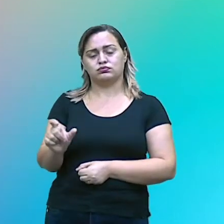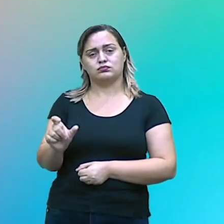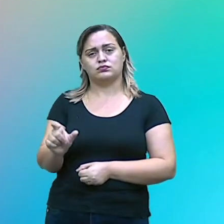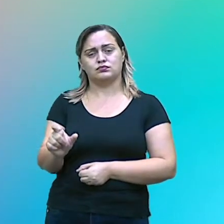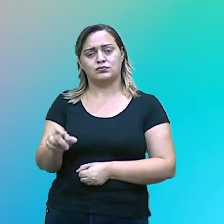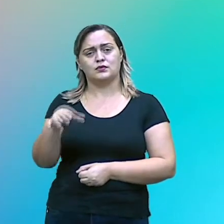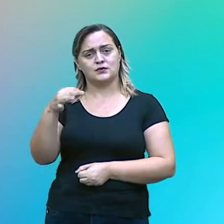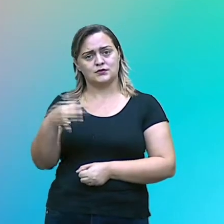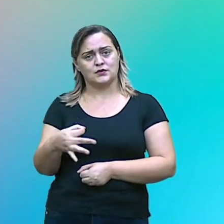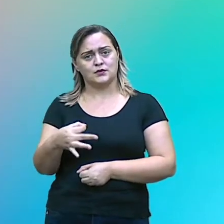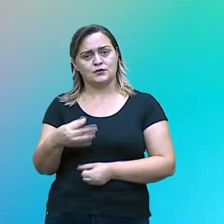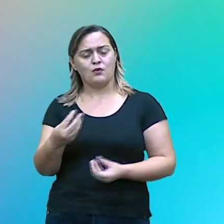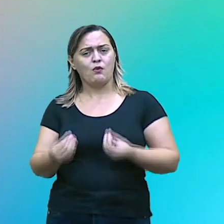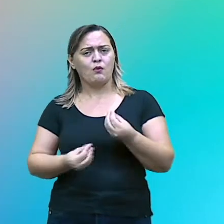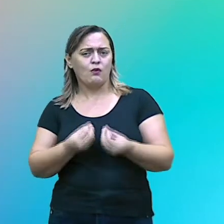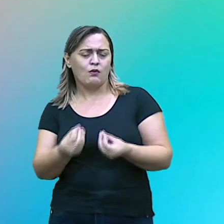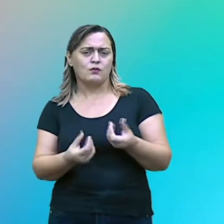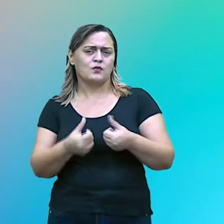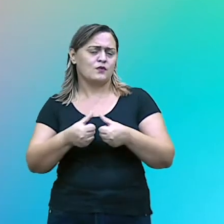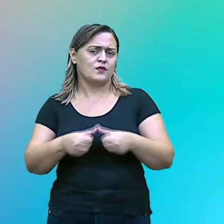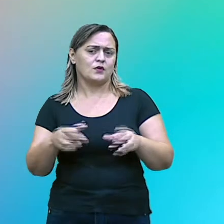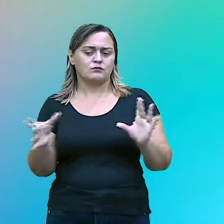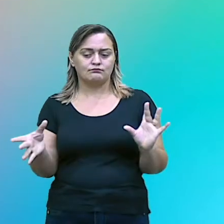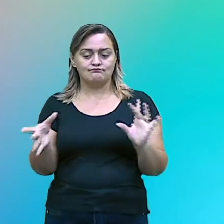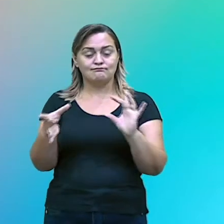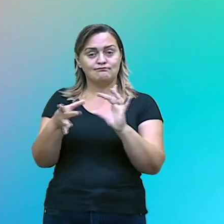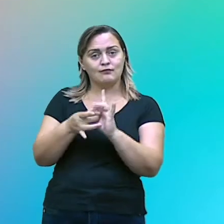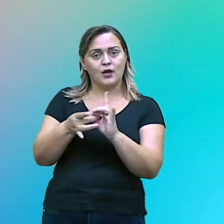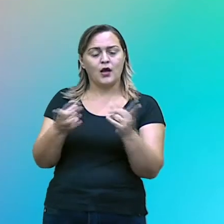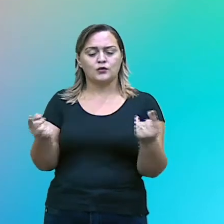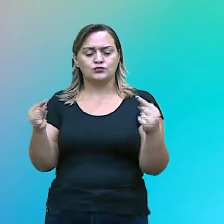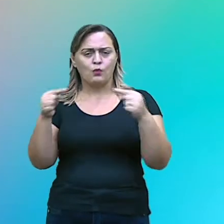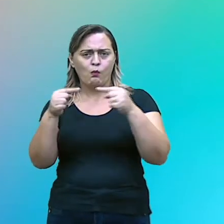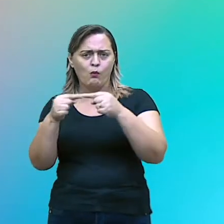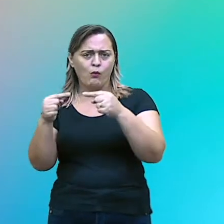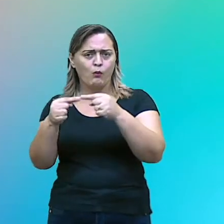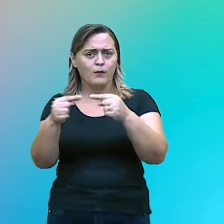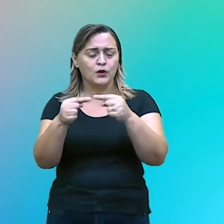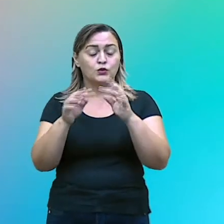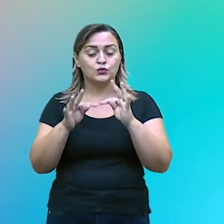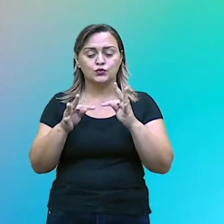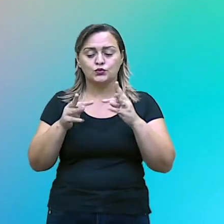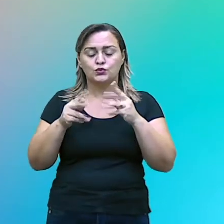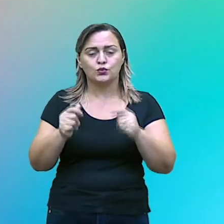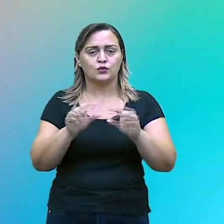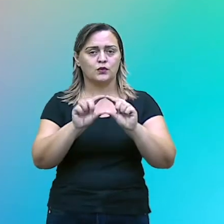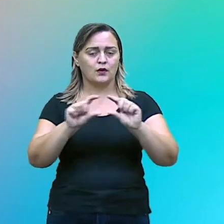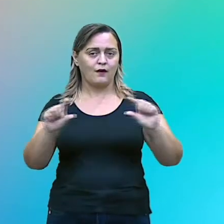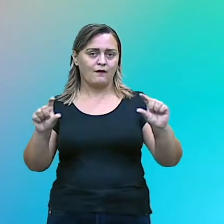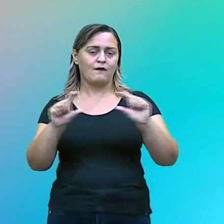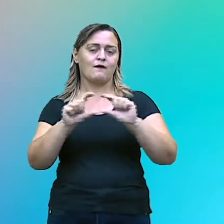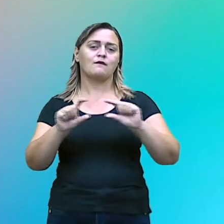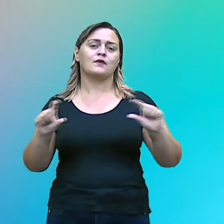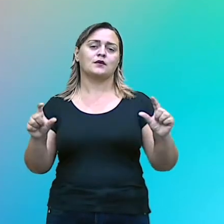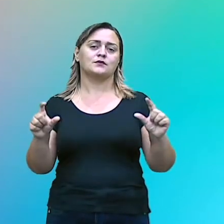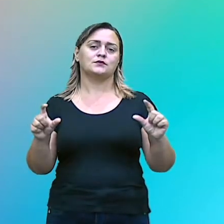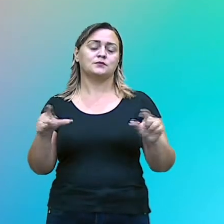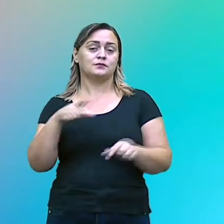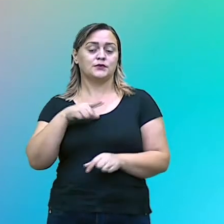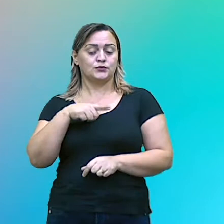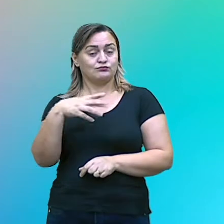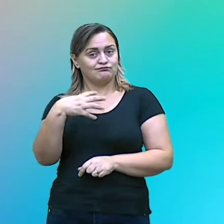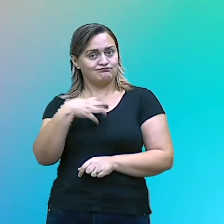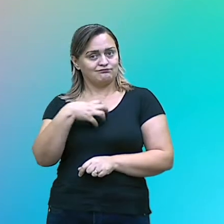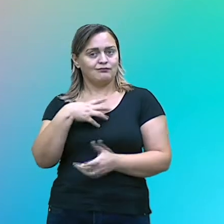lógica. Ou seja, né, as combinações possíveis aí para transmitir o quê? Um sentido, um